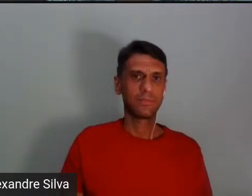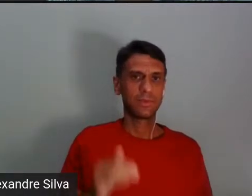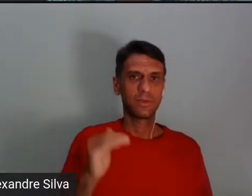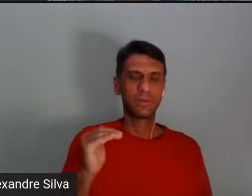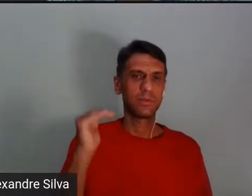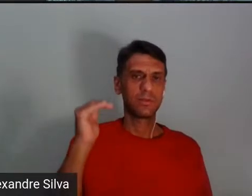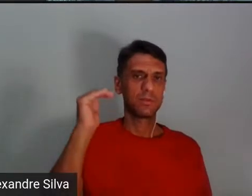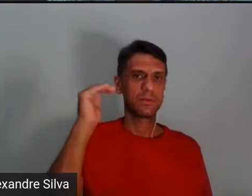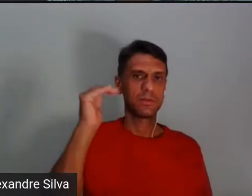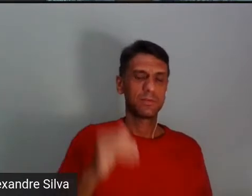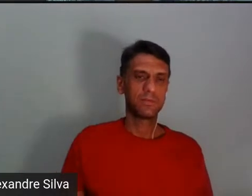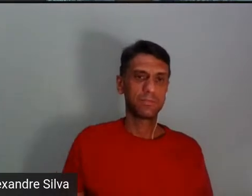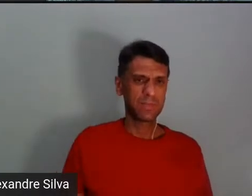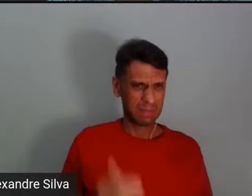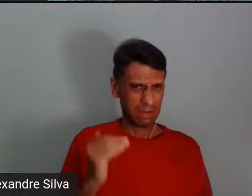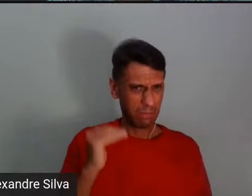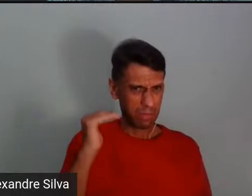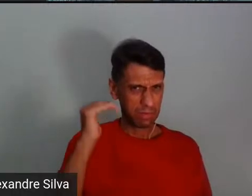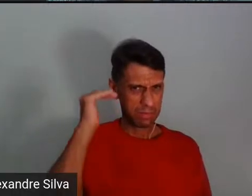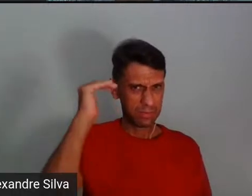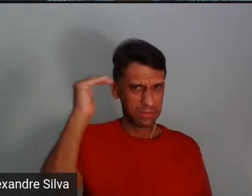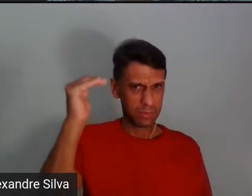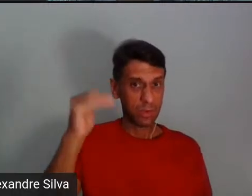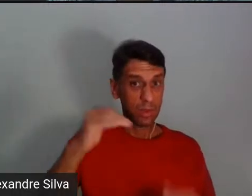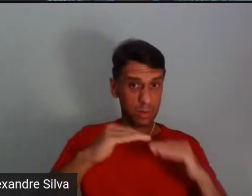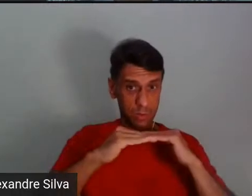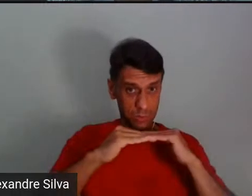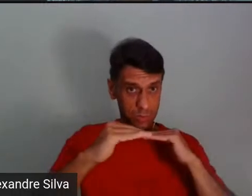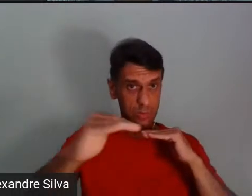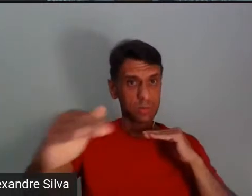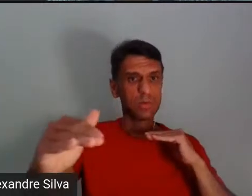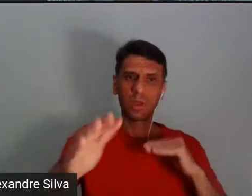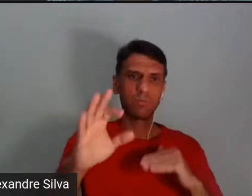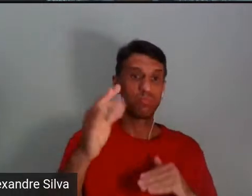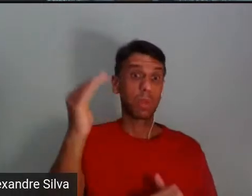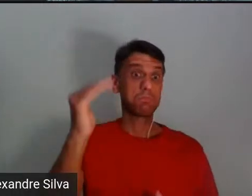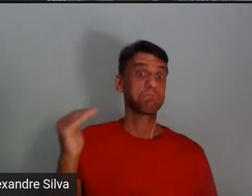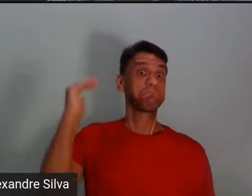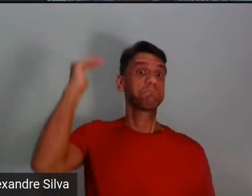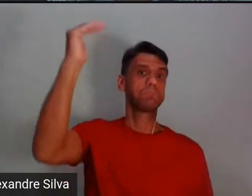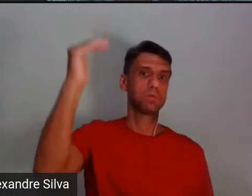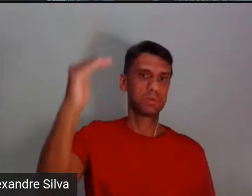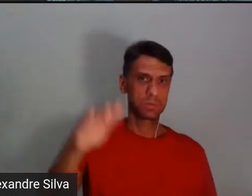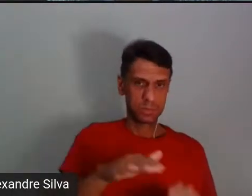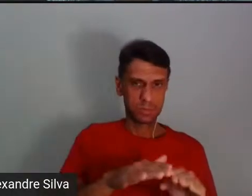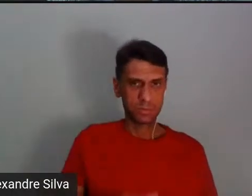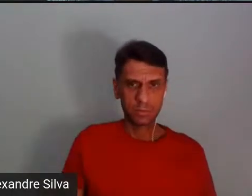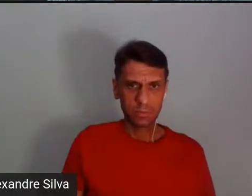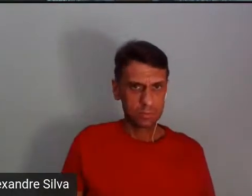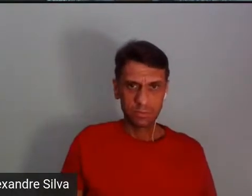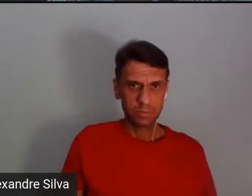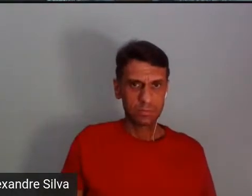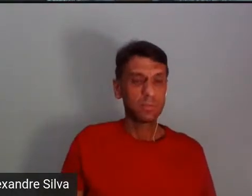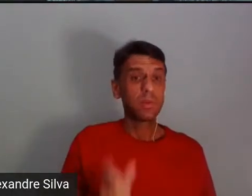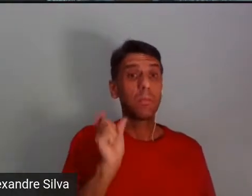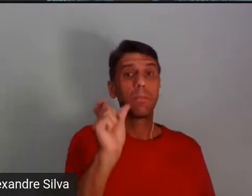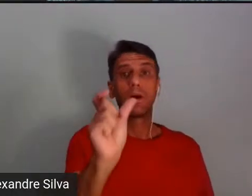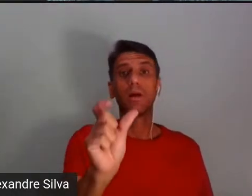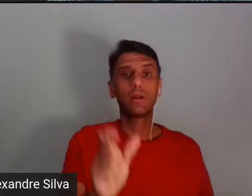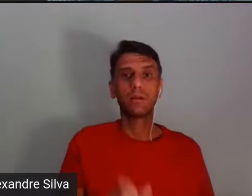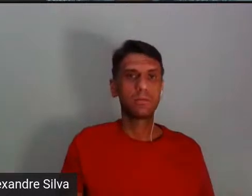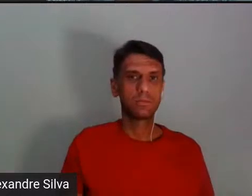conhecimento? A hierarquia é horizontal, a gente tem que pensar. É horizontal, mas não tem uma palavra? tem